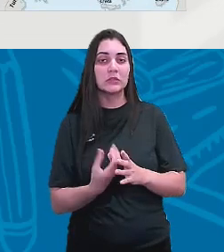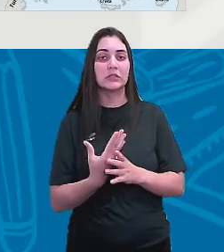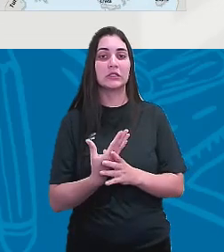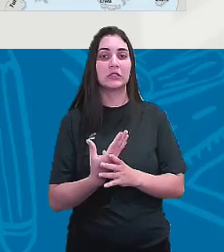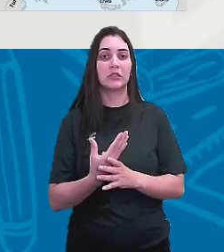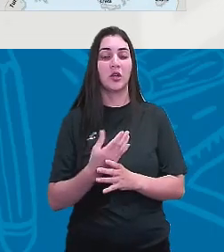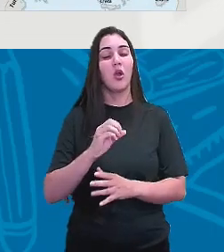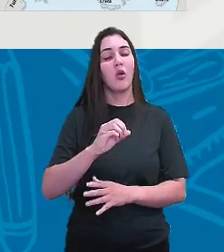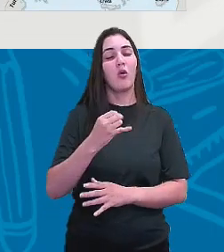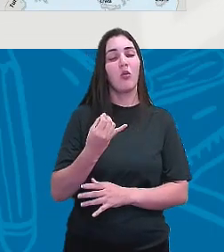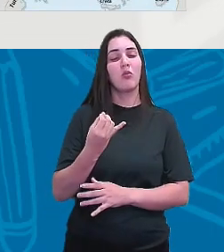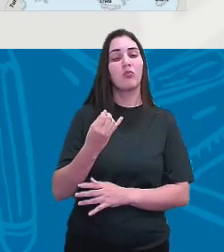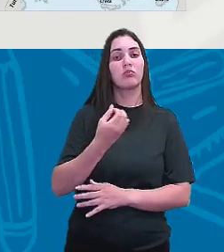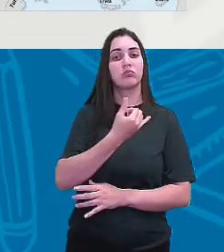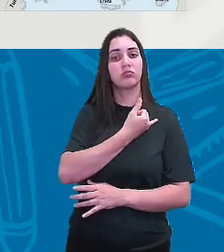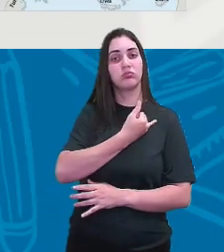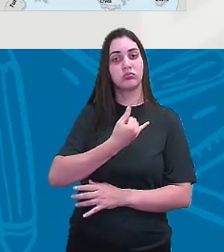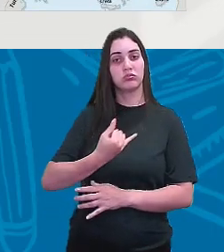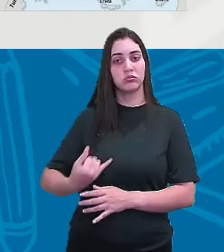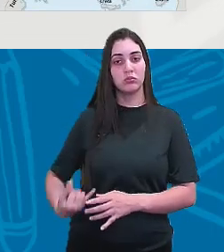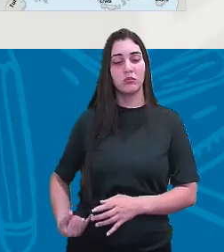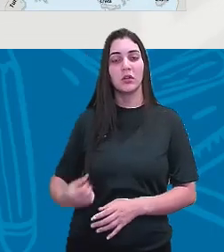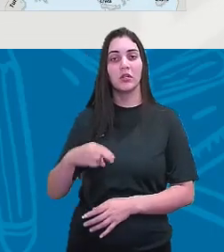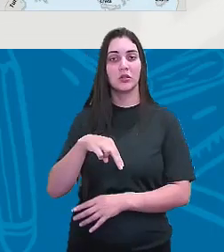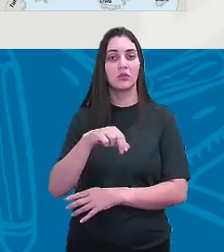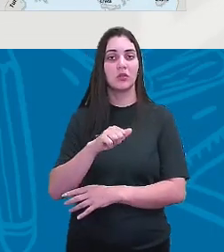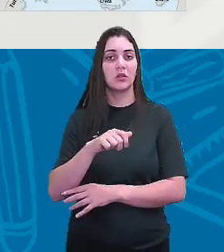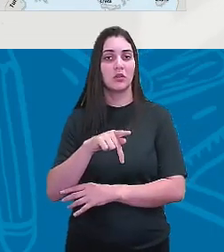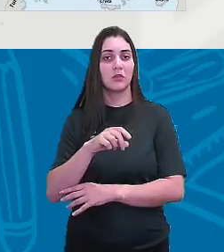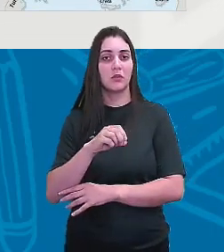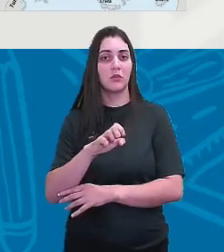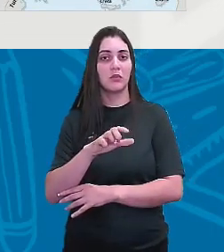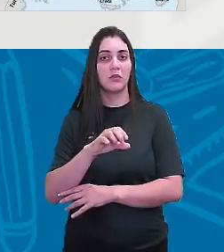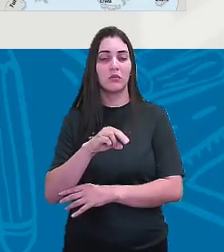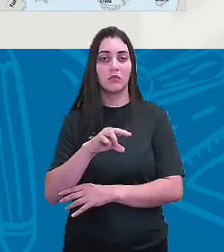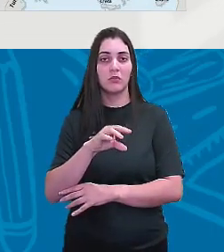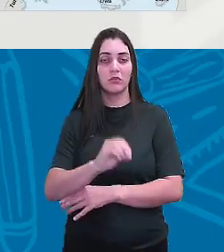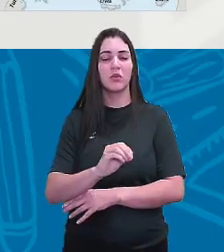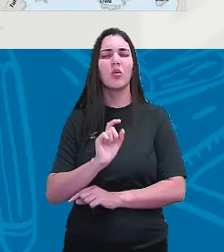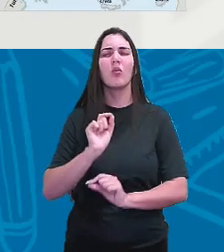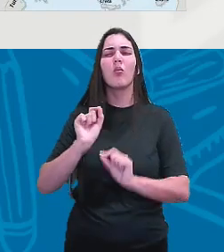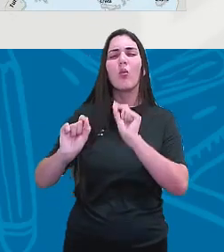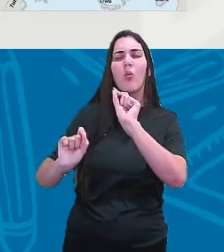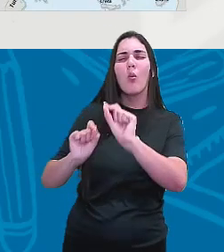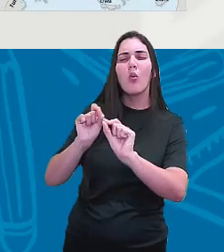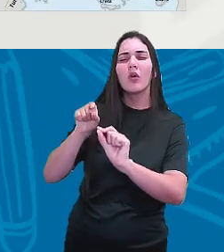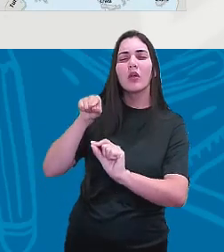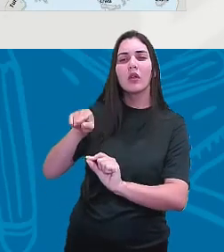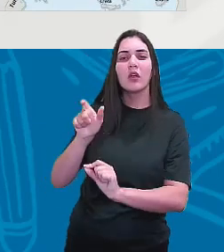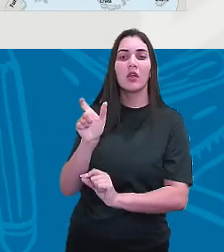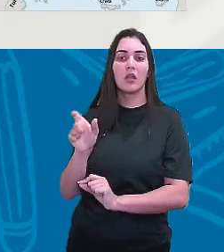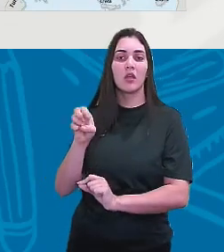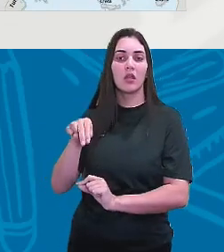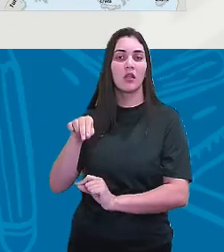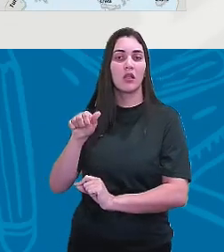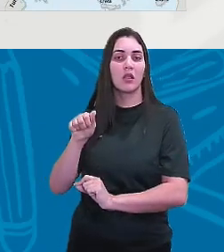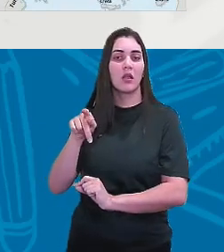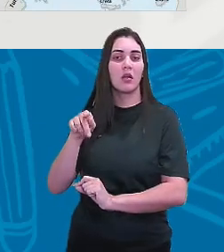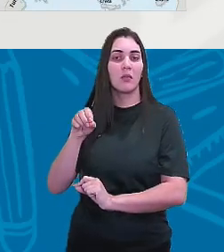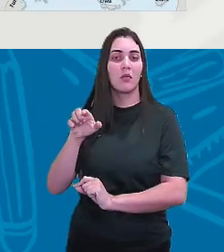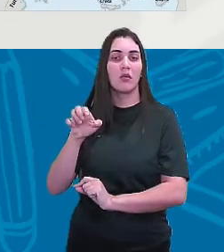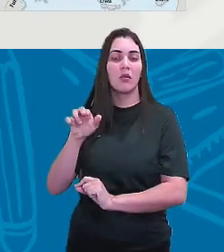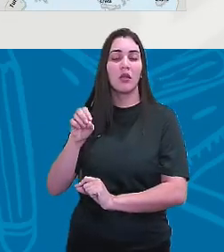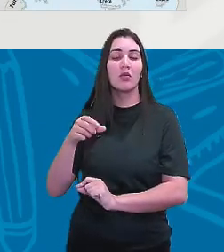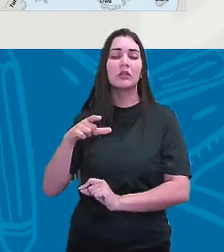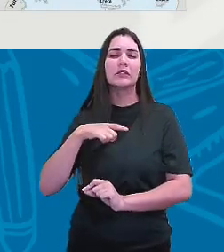Napoleônico, né? E o que, professora, Napoleão e esse conflito tem